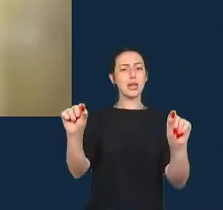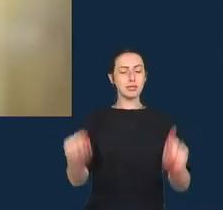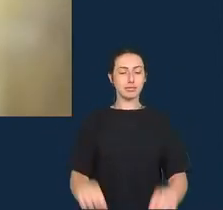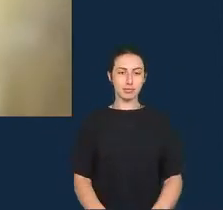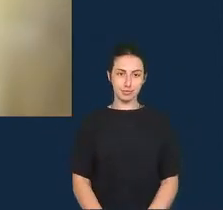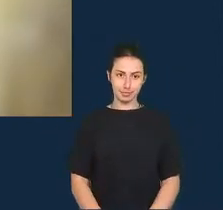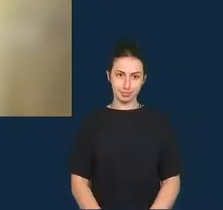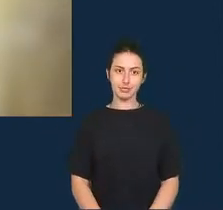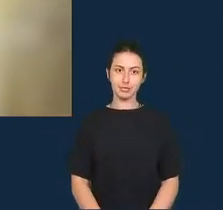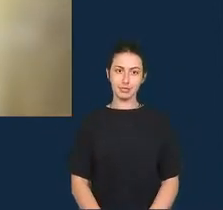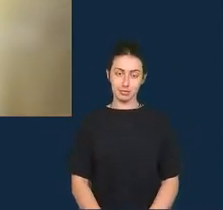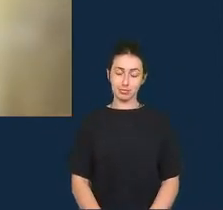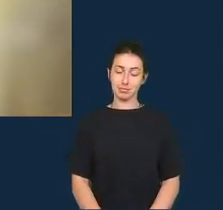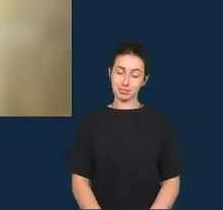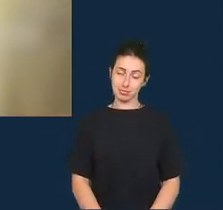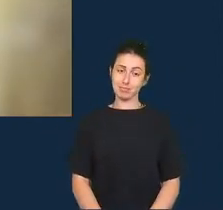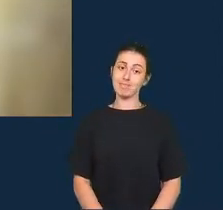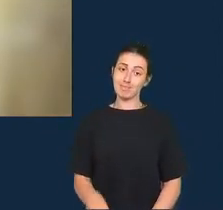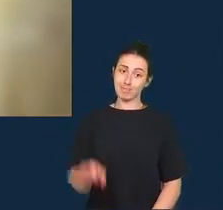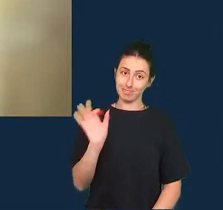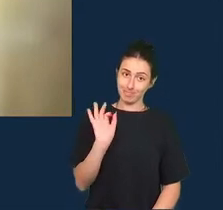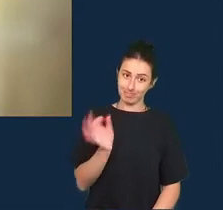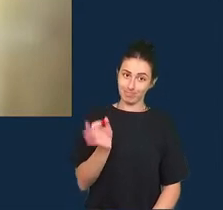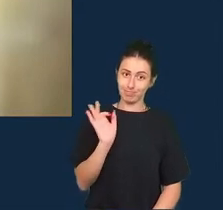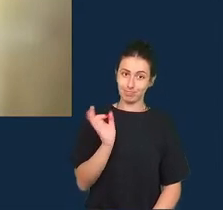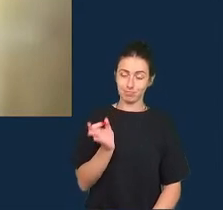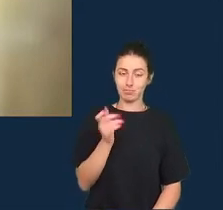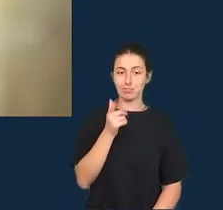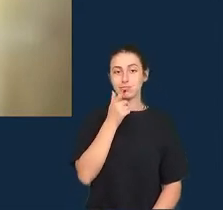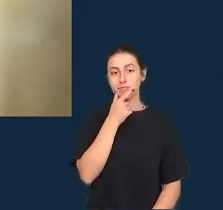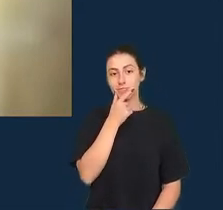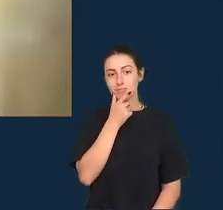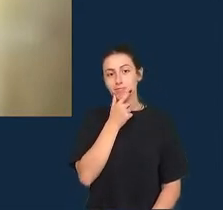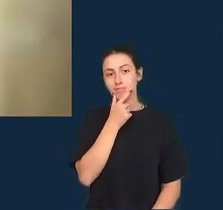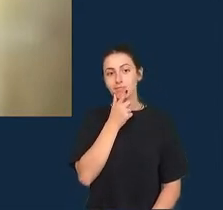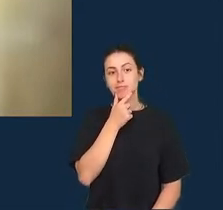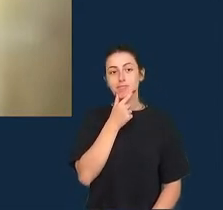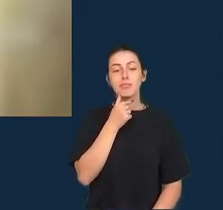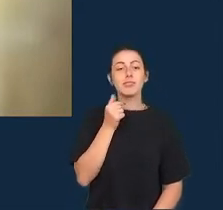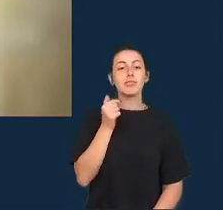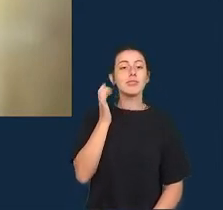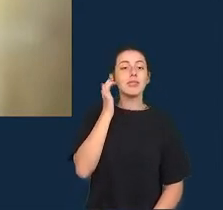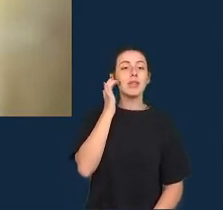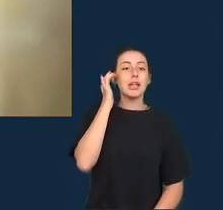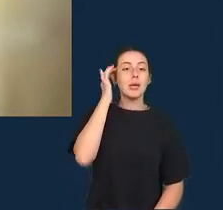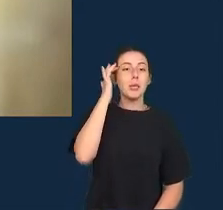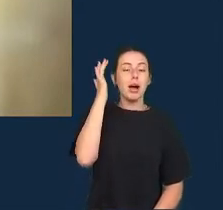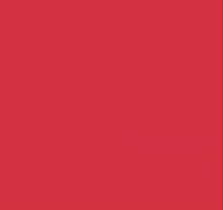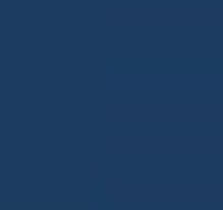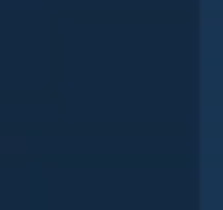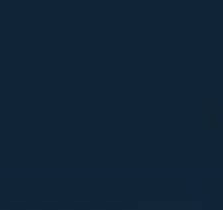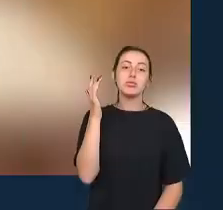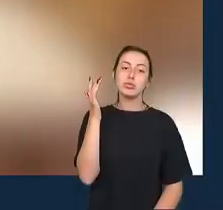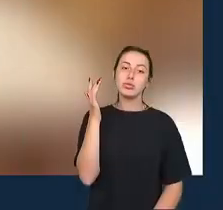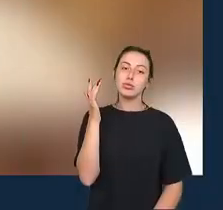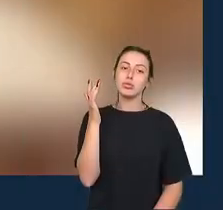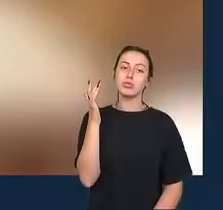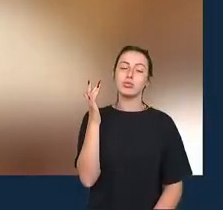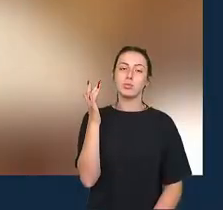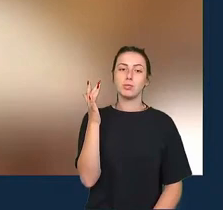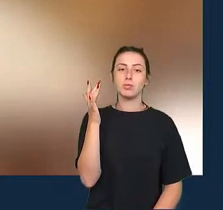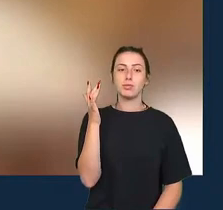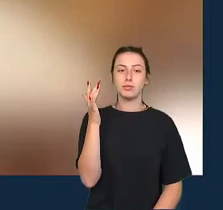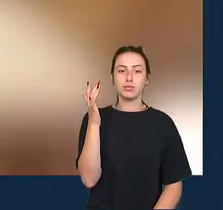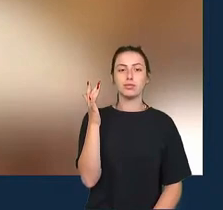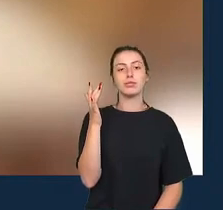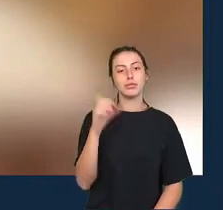bom honestamente eu acho que ainda há